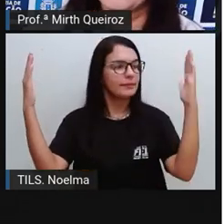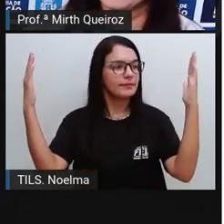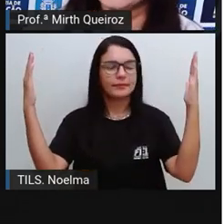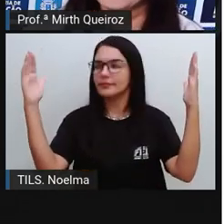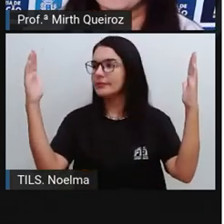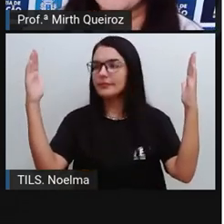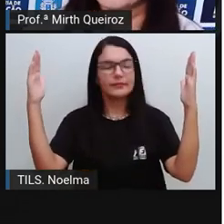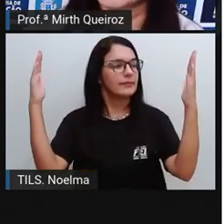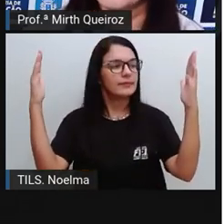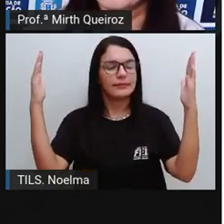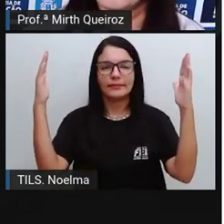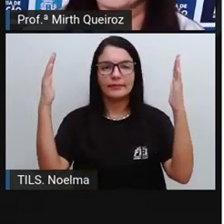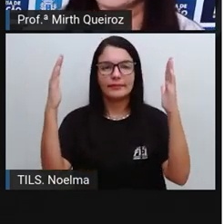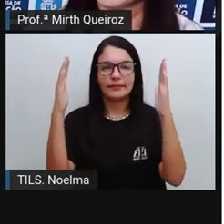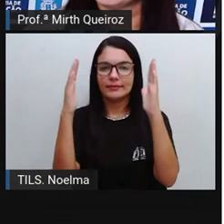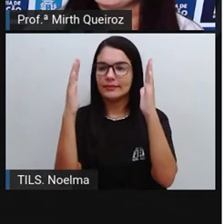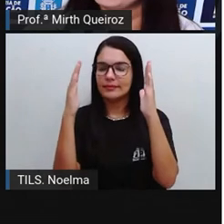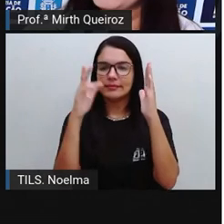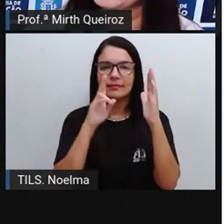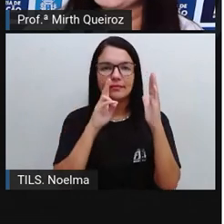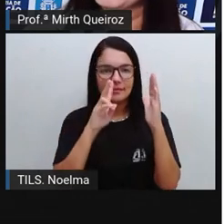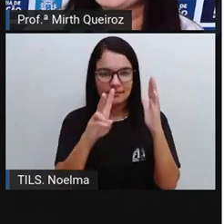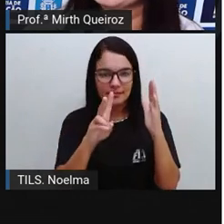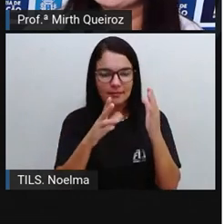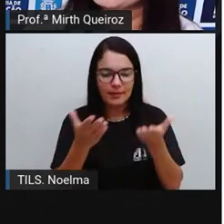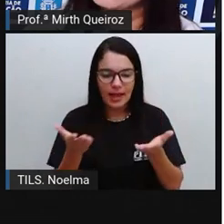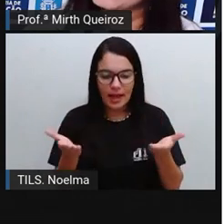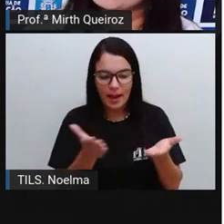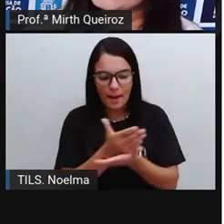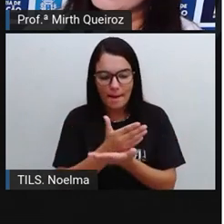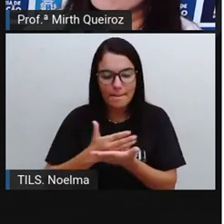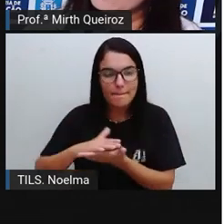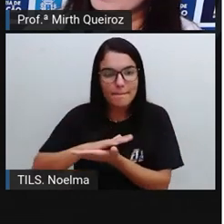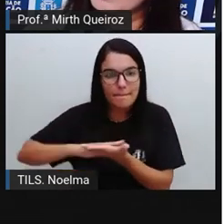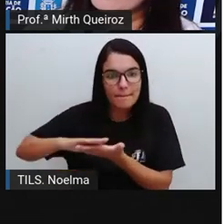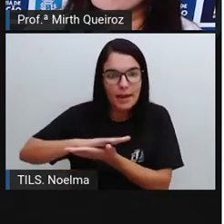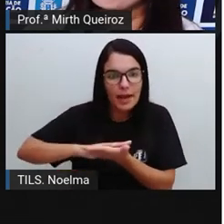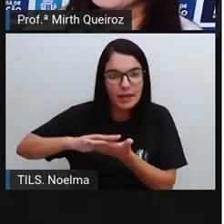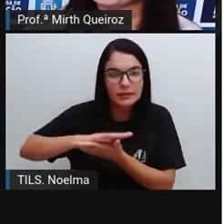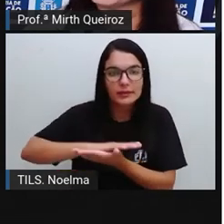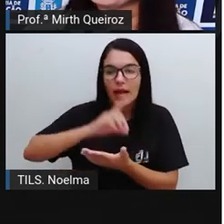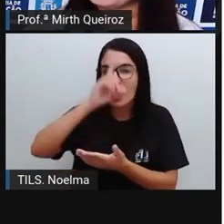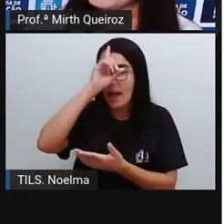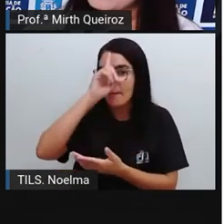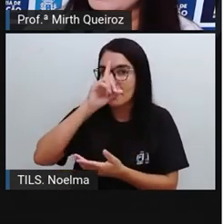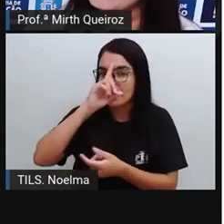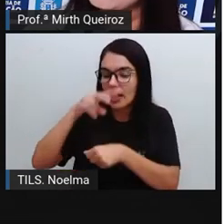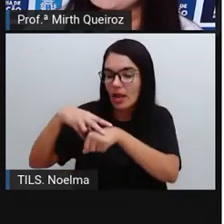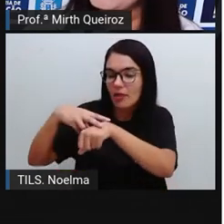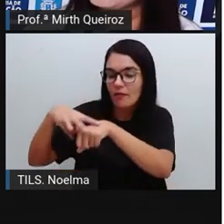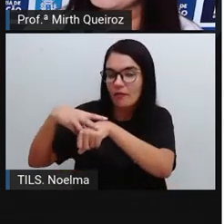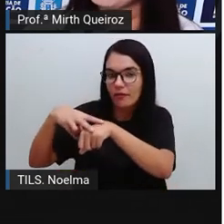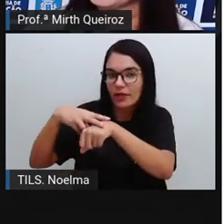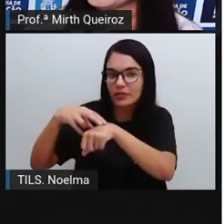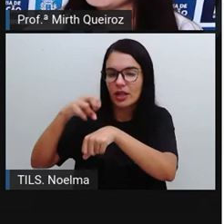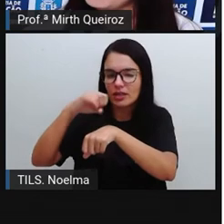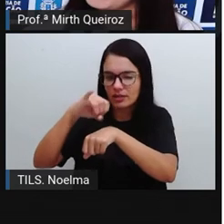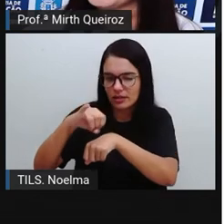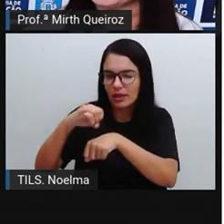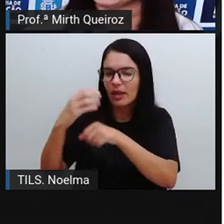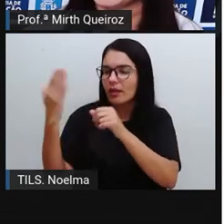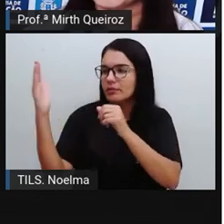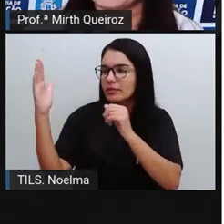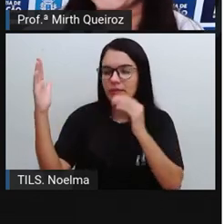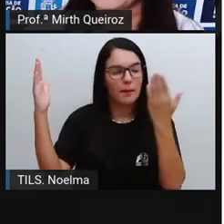Aqui, a nossa base é amarelo e verde. Então, aqui nós temos que ter o amarelo e o verde, porque se fosse colocado no espelho, seria visto dessa